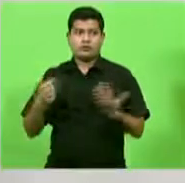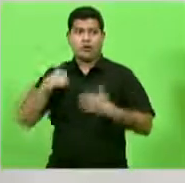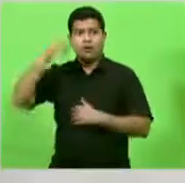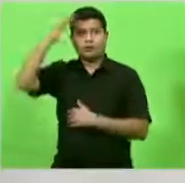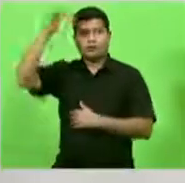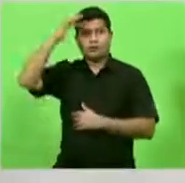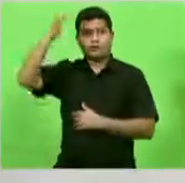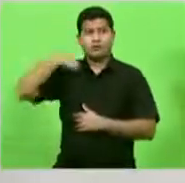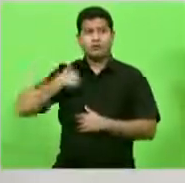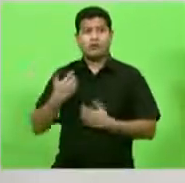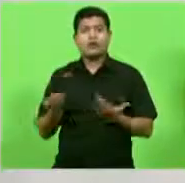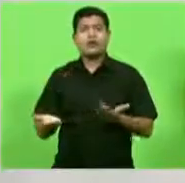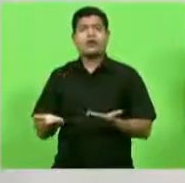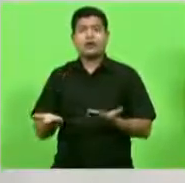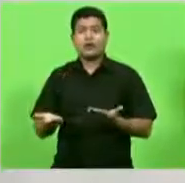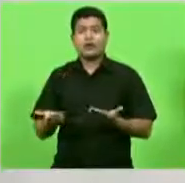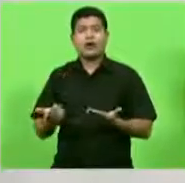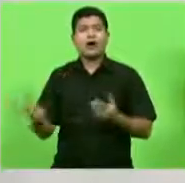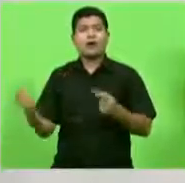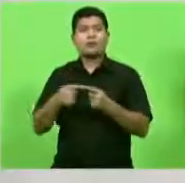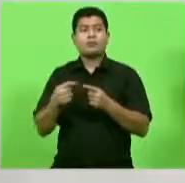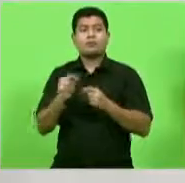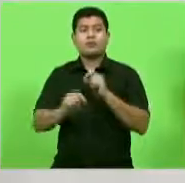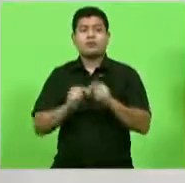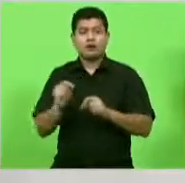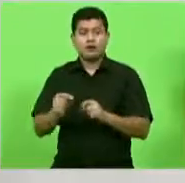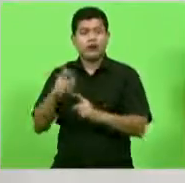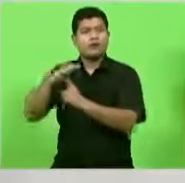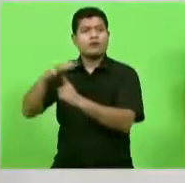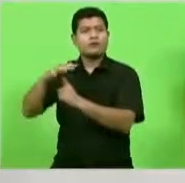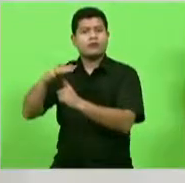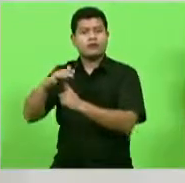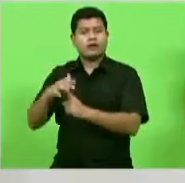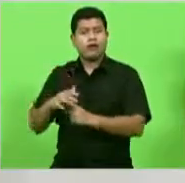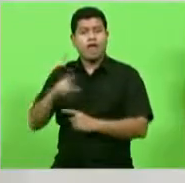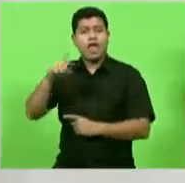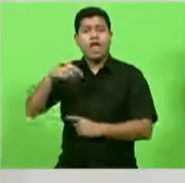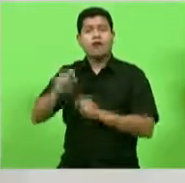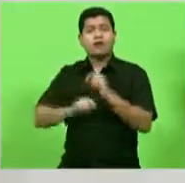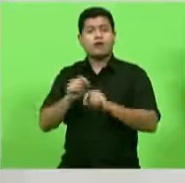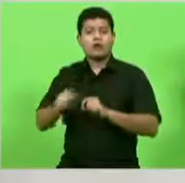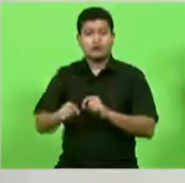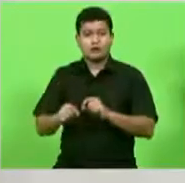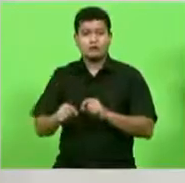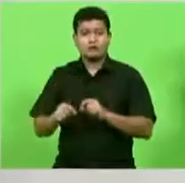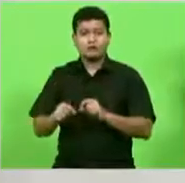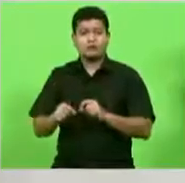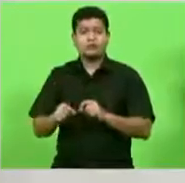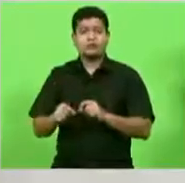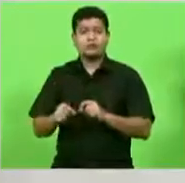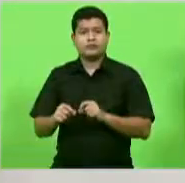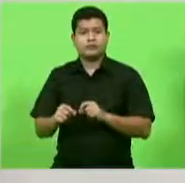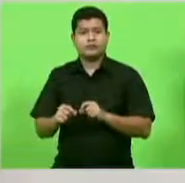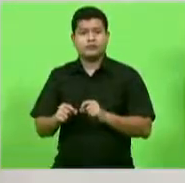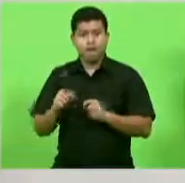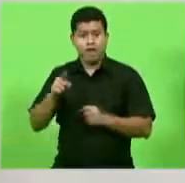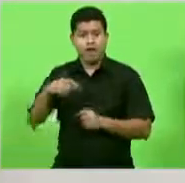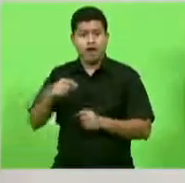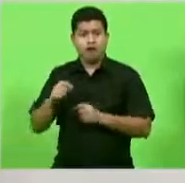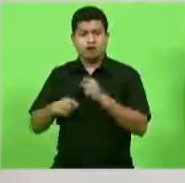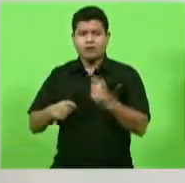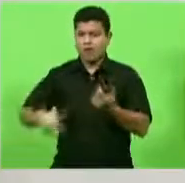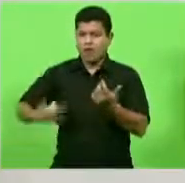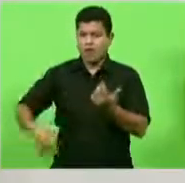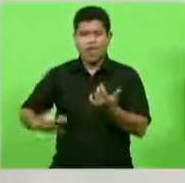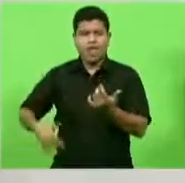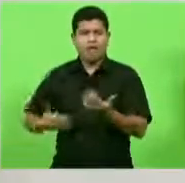o que eles imaginam que é uma feira, deputado Márcio Machado? É uma barraquinha de cachorro-quente, é uma música sertaneja tocando,